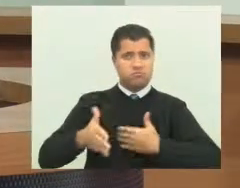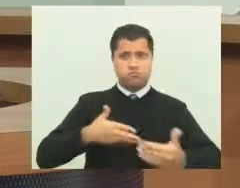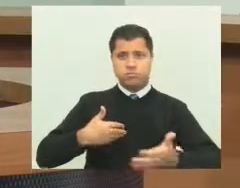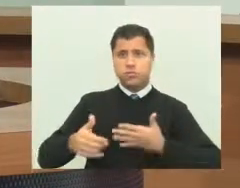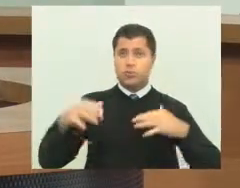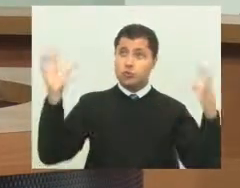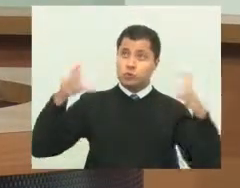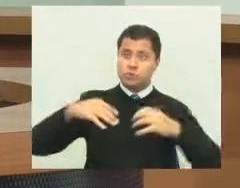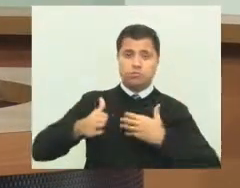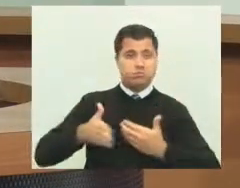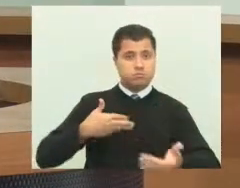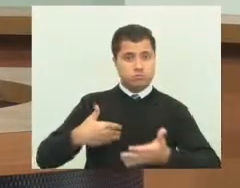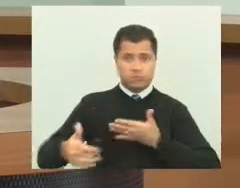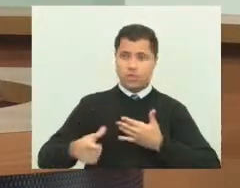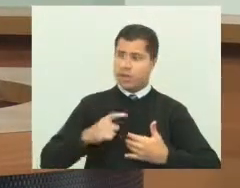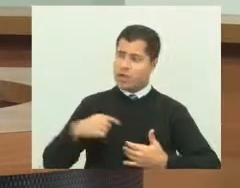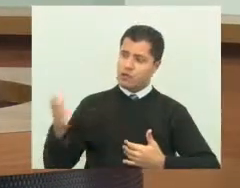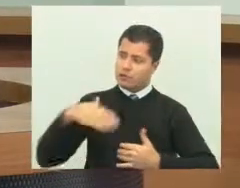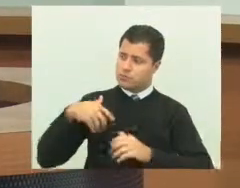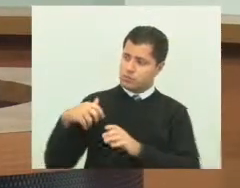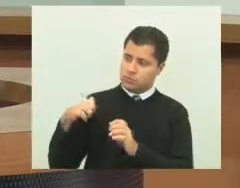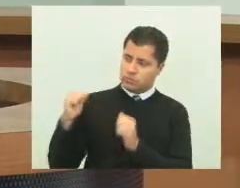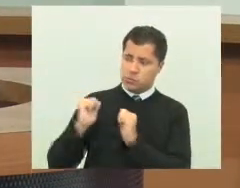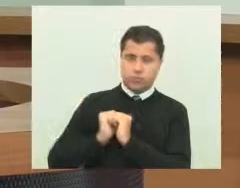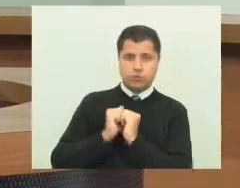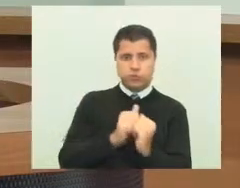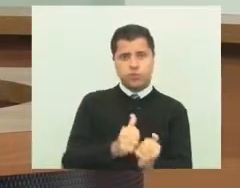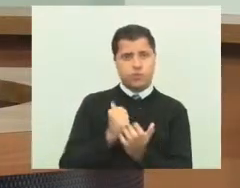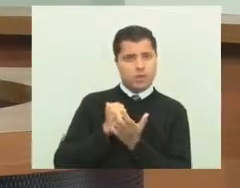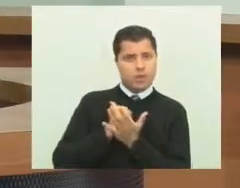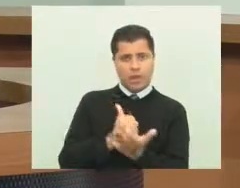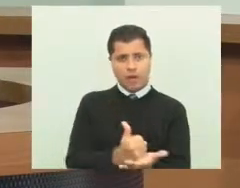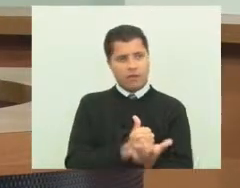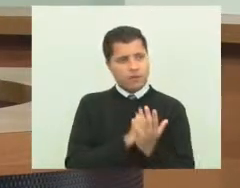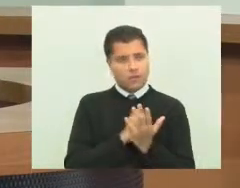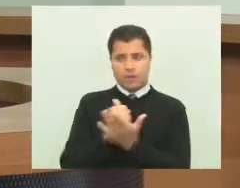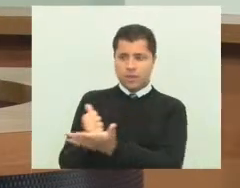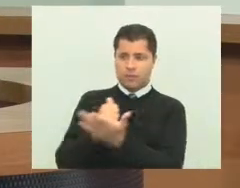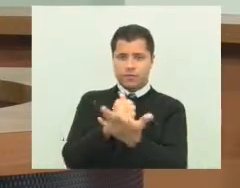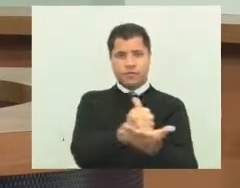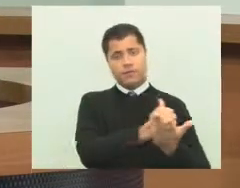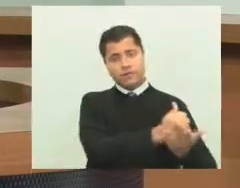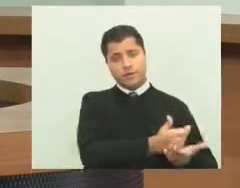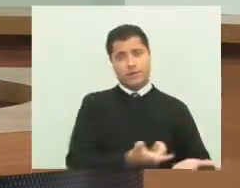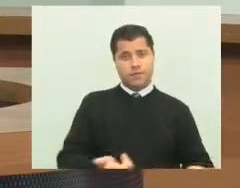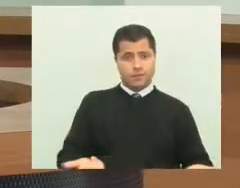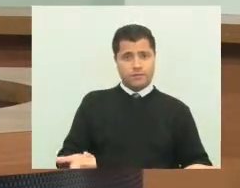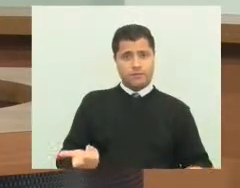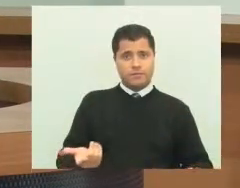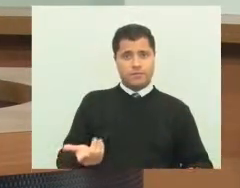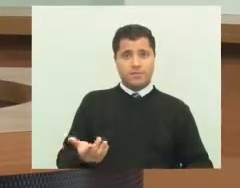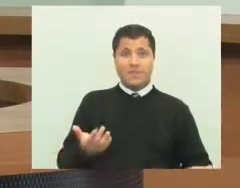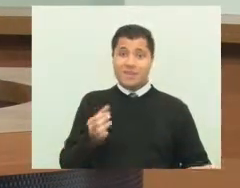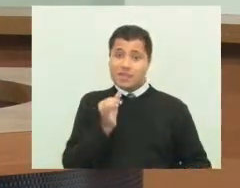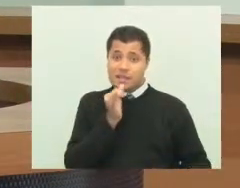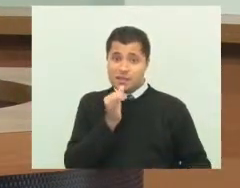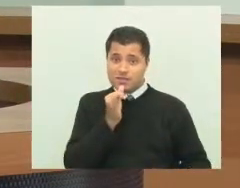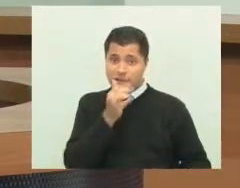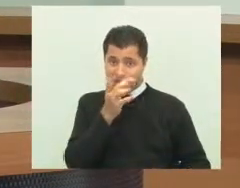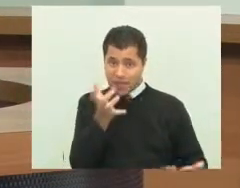nós estamos colocando determinados prestadores de serviço em momentos não adequados.